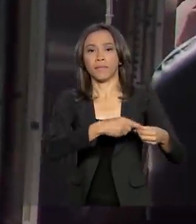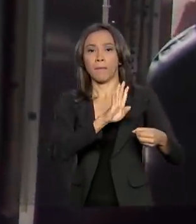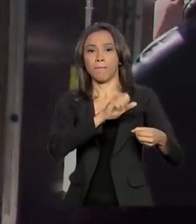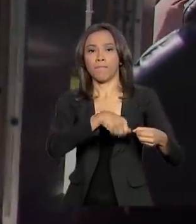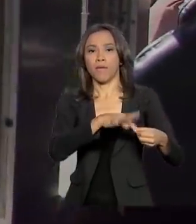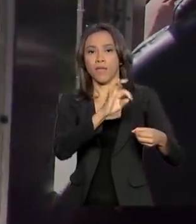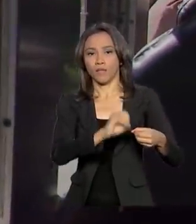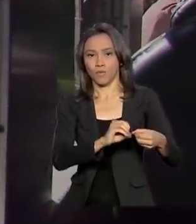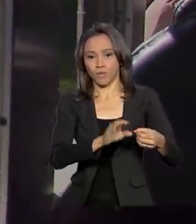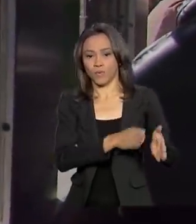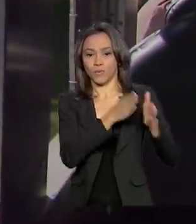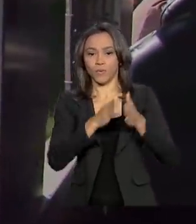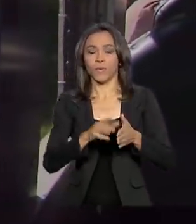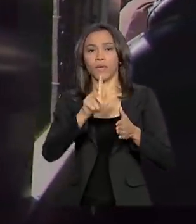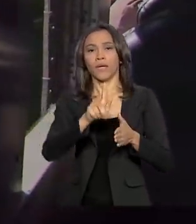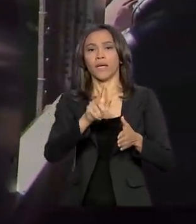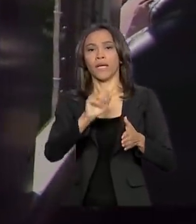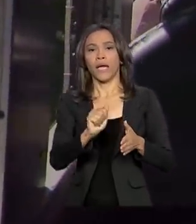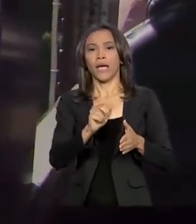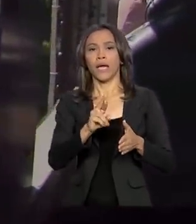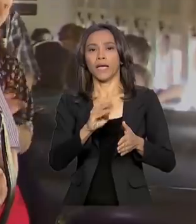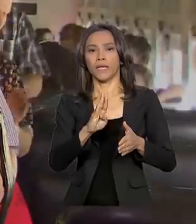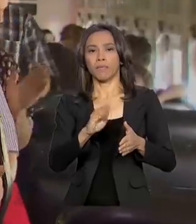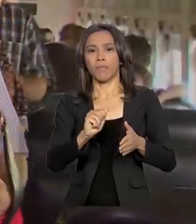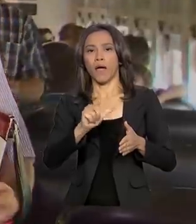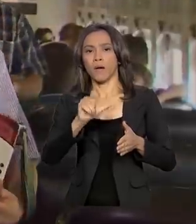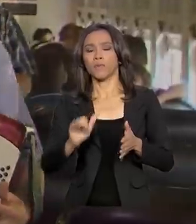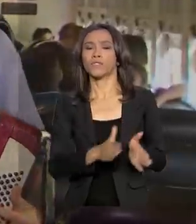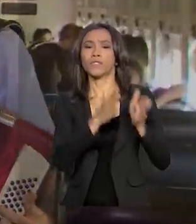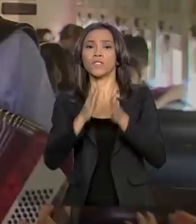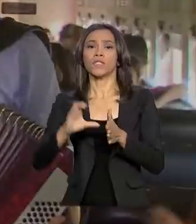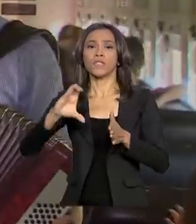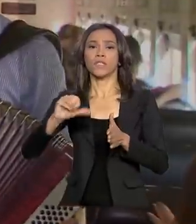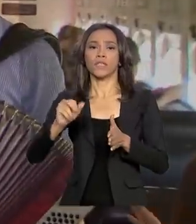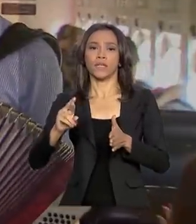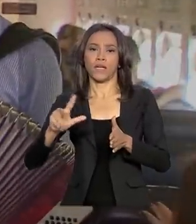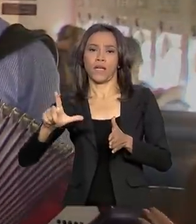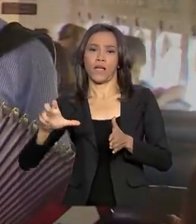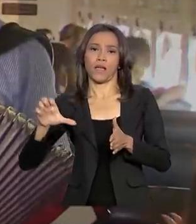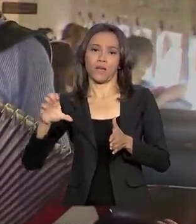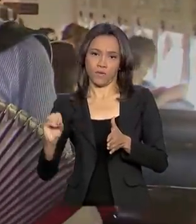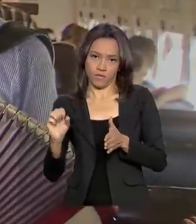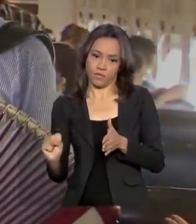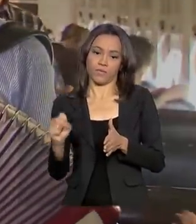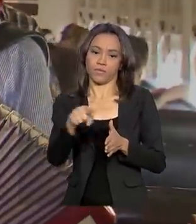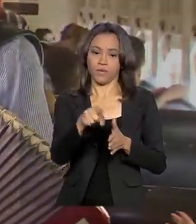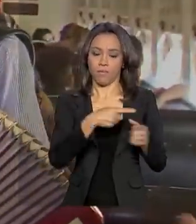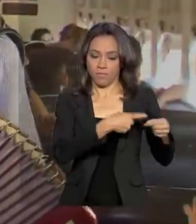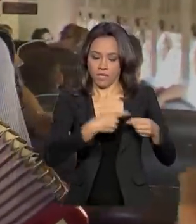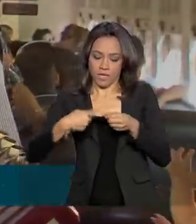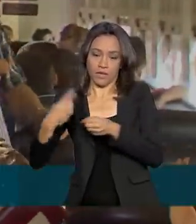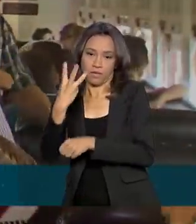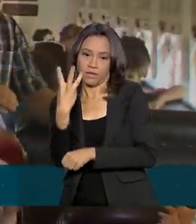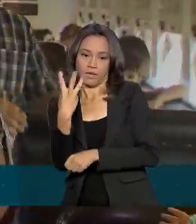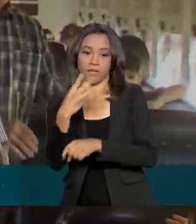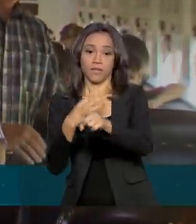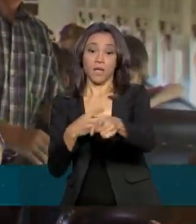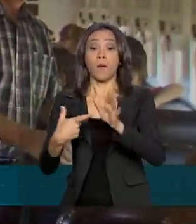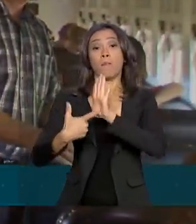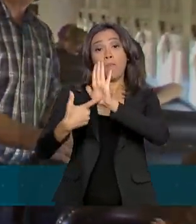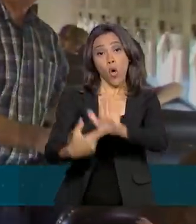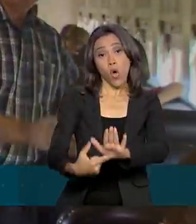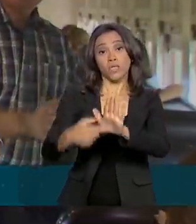Gonçalves, Garibaldi e Carlos Barbosa. Além da rota dos vinhos, o passeio de trem mostra um pouco da cultura